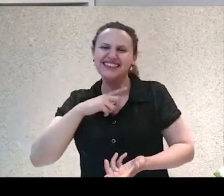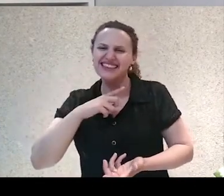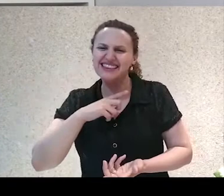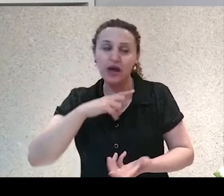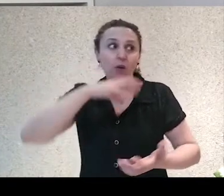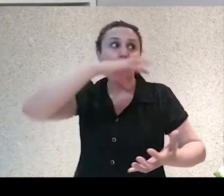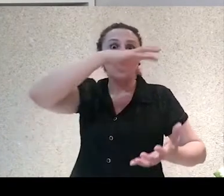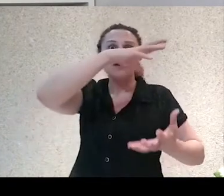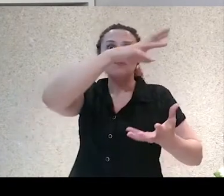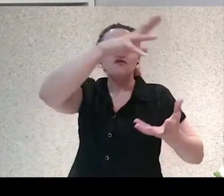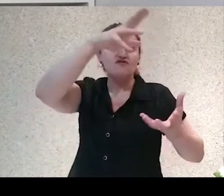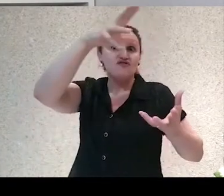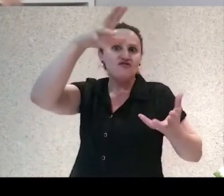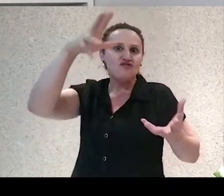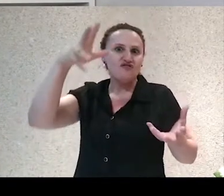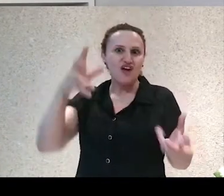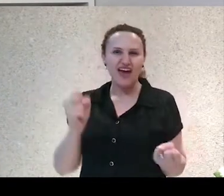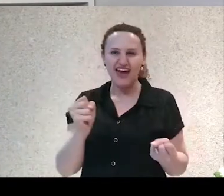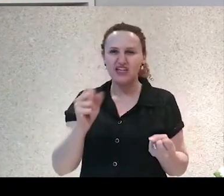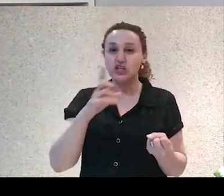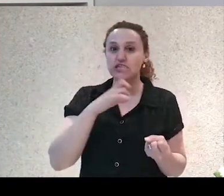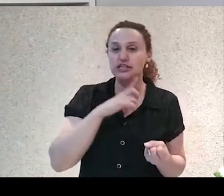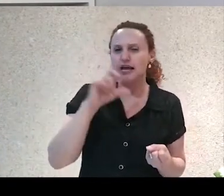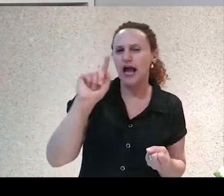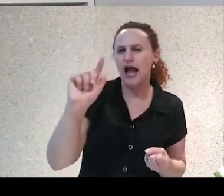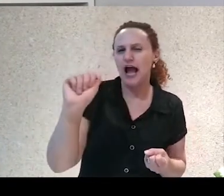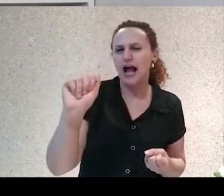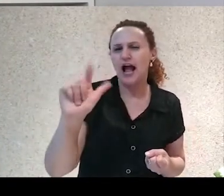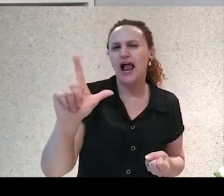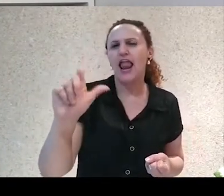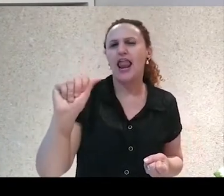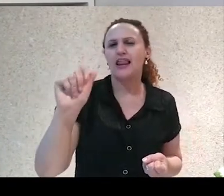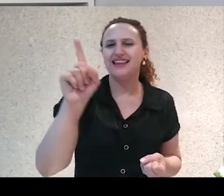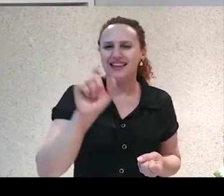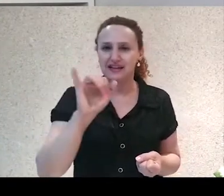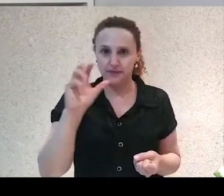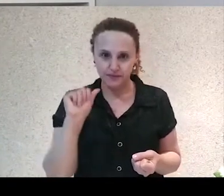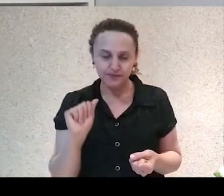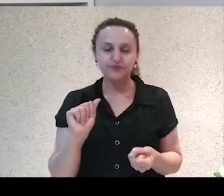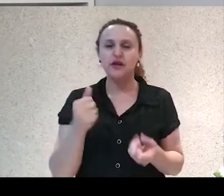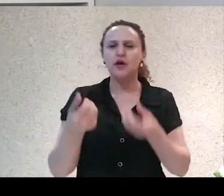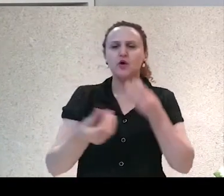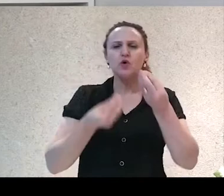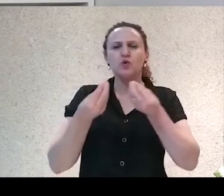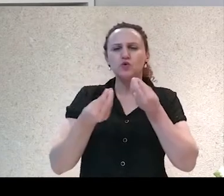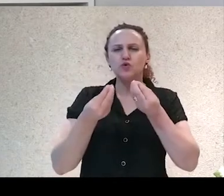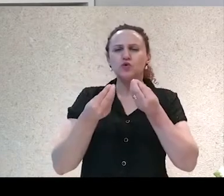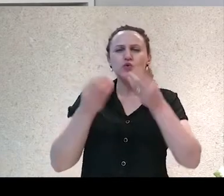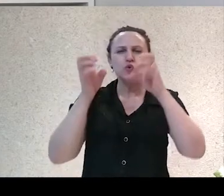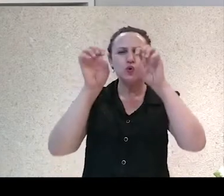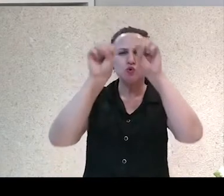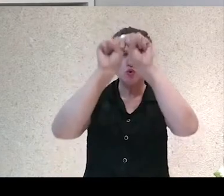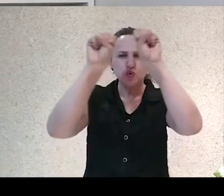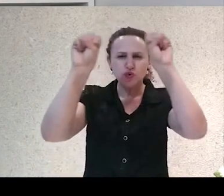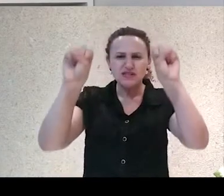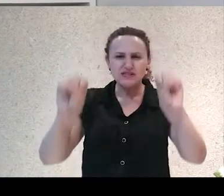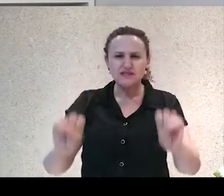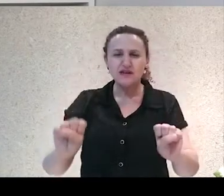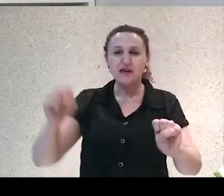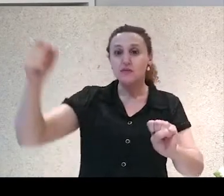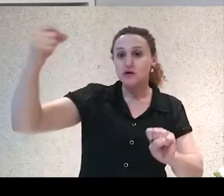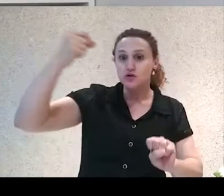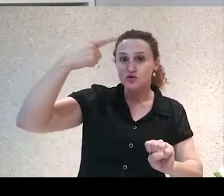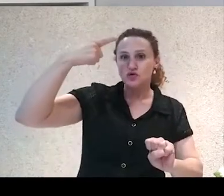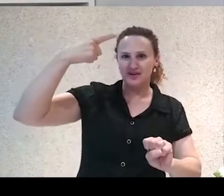multiverso, existe a galáxia de onde faz parte nosso sistema solar, existe o planeta Terra,